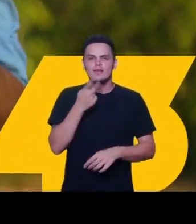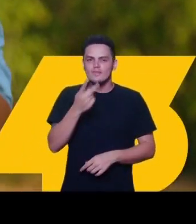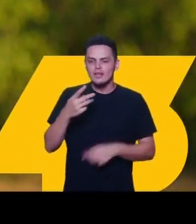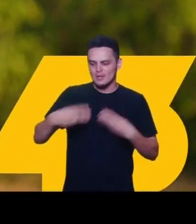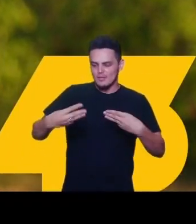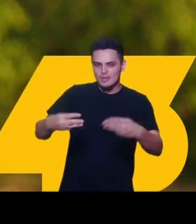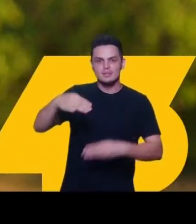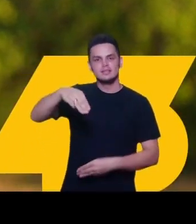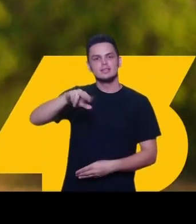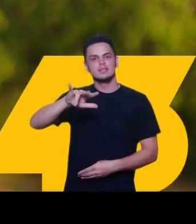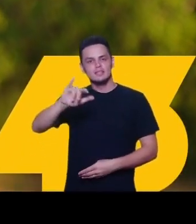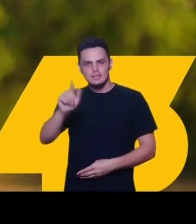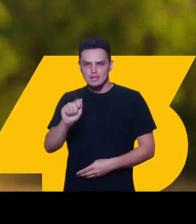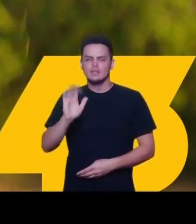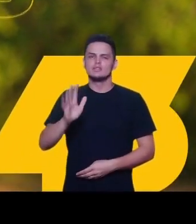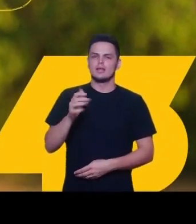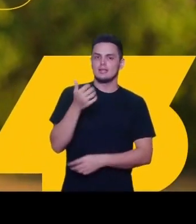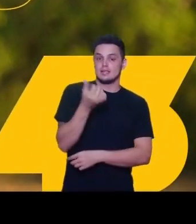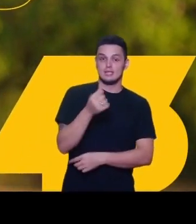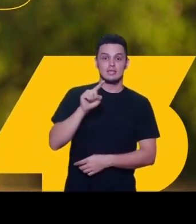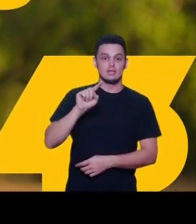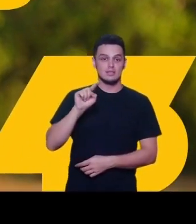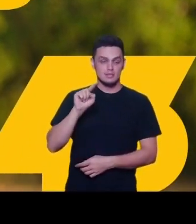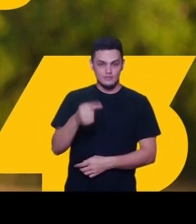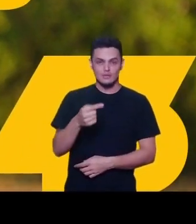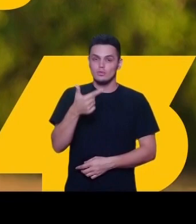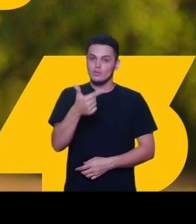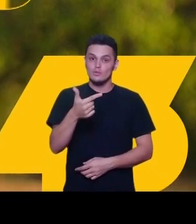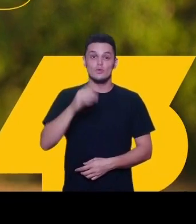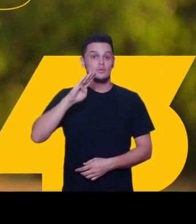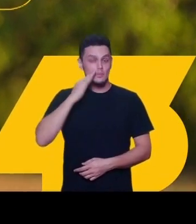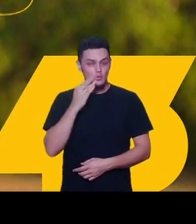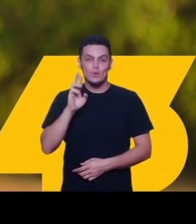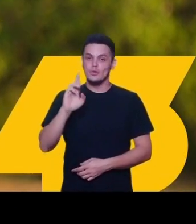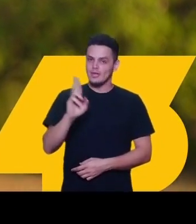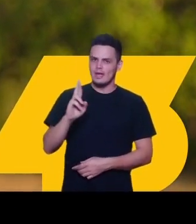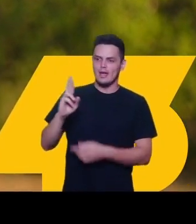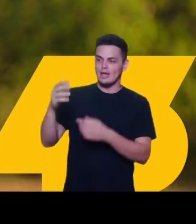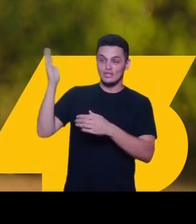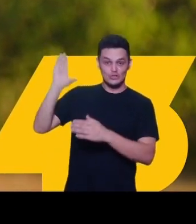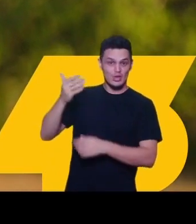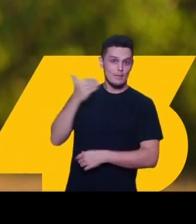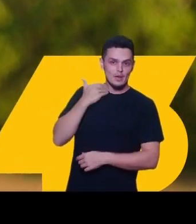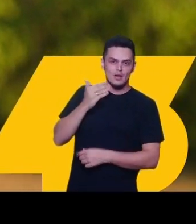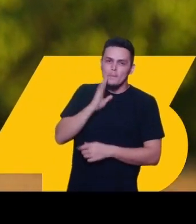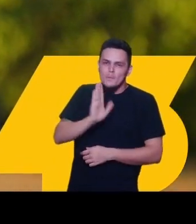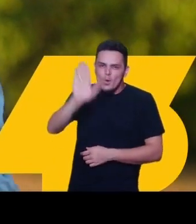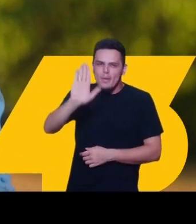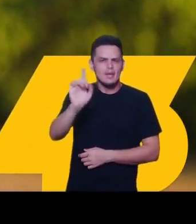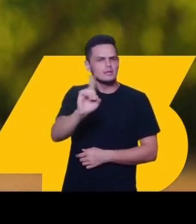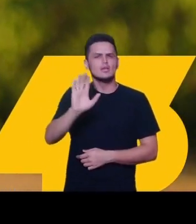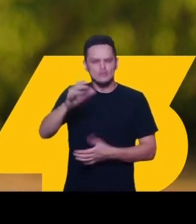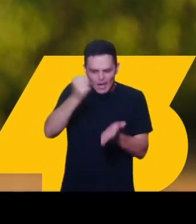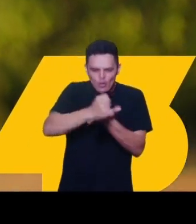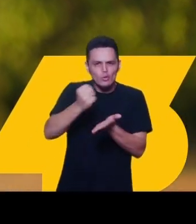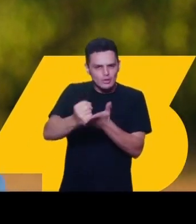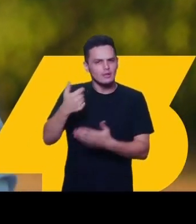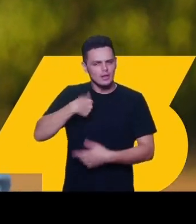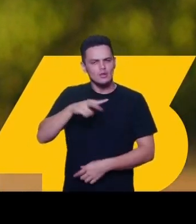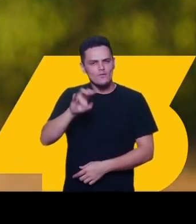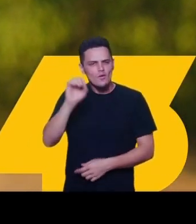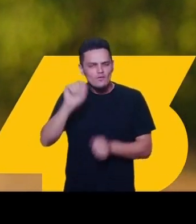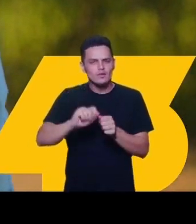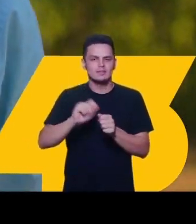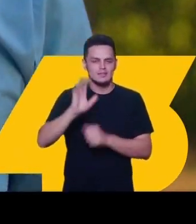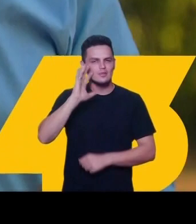Já falei com a ministra Nísia, 6,2 milhões de reais na conta. Não é promessa, já está contratado e